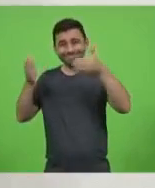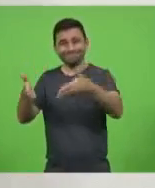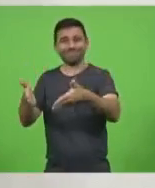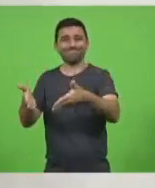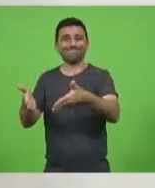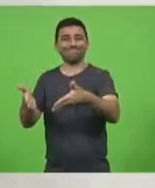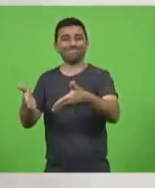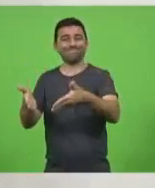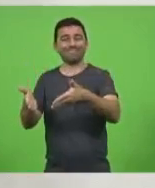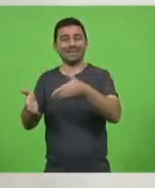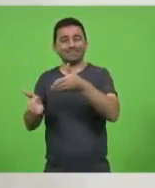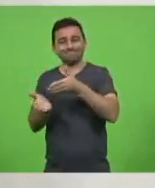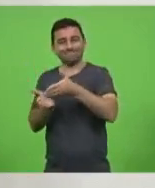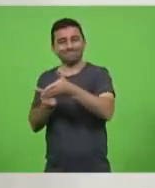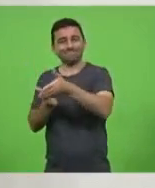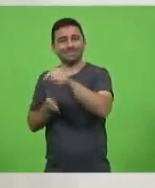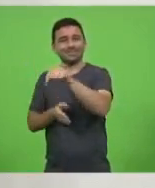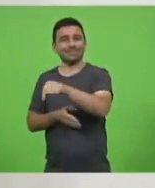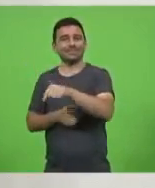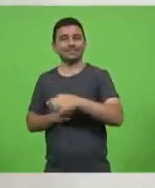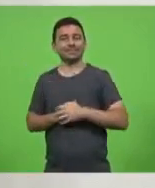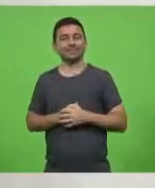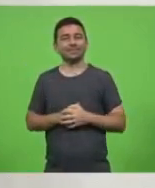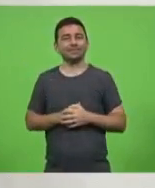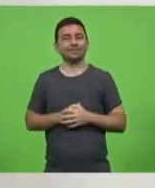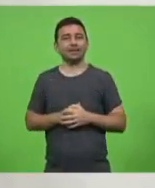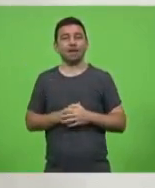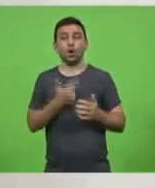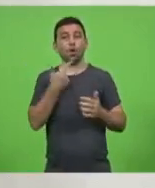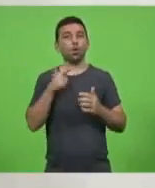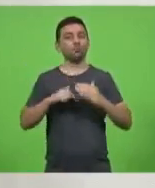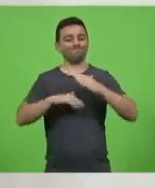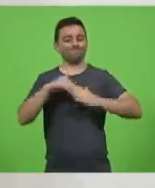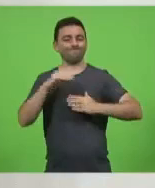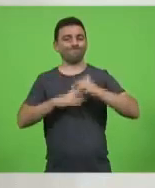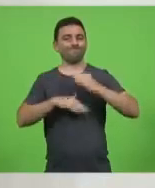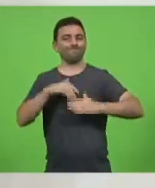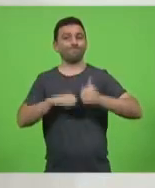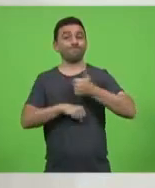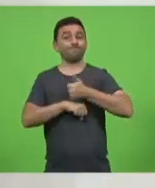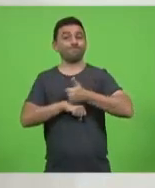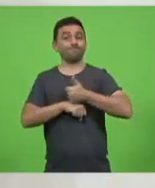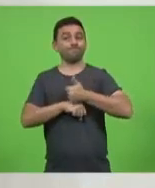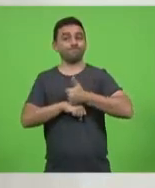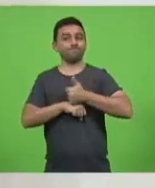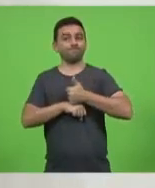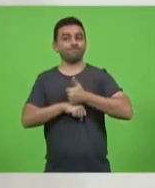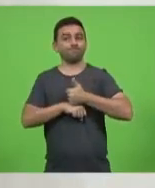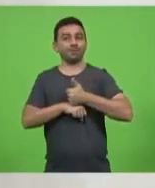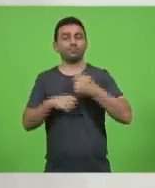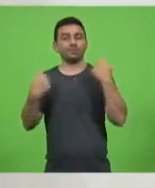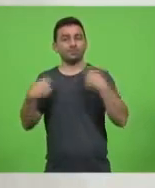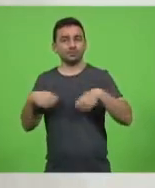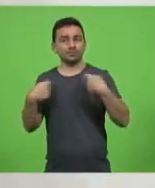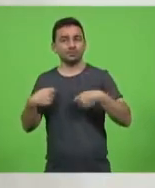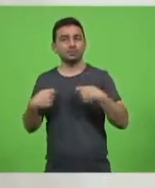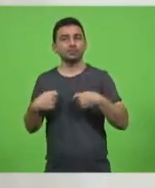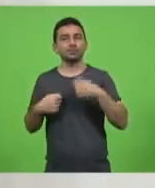ou seja, é outra mão de obra, é mão de obra operacional que precisa